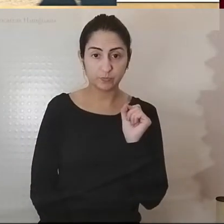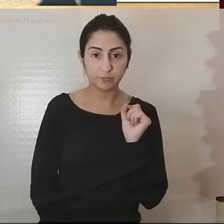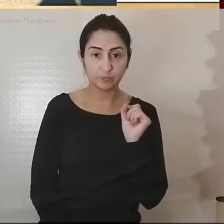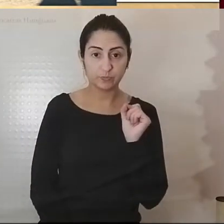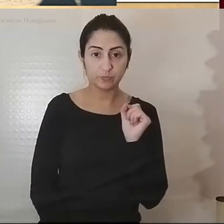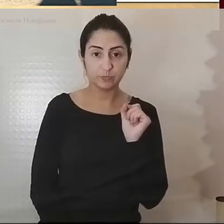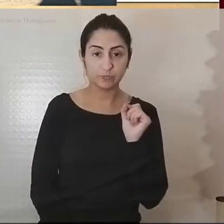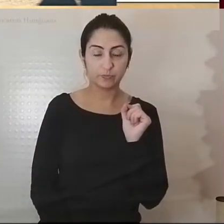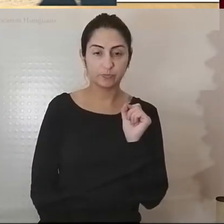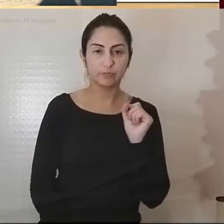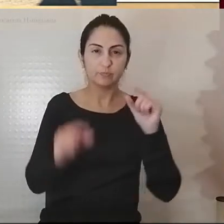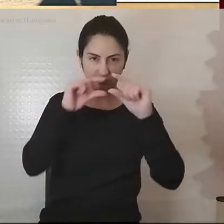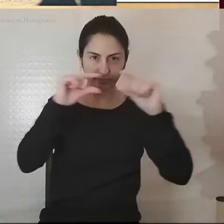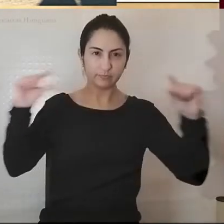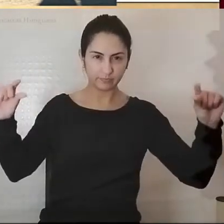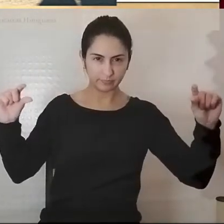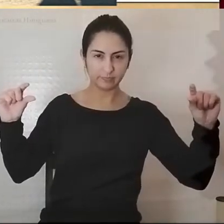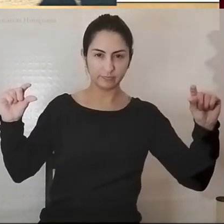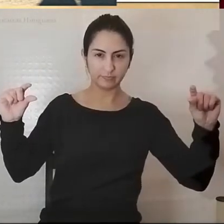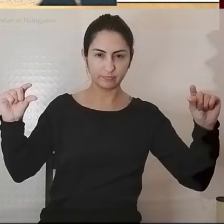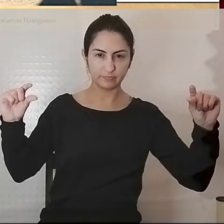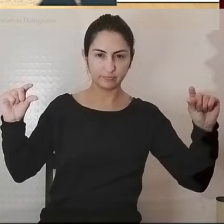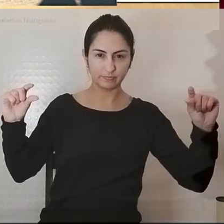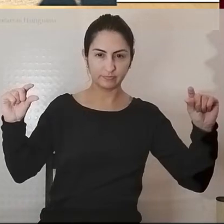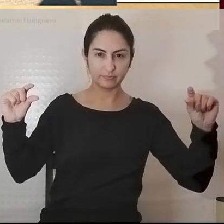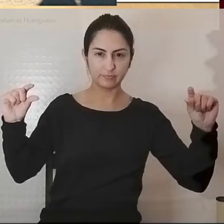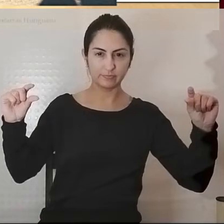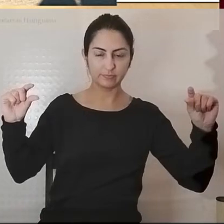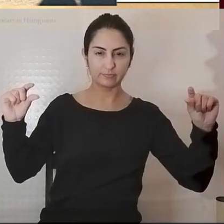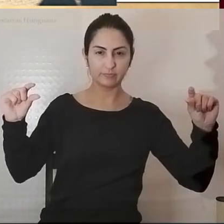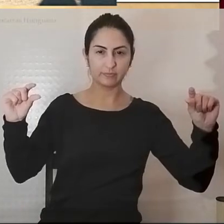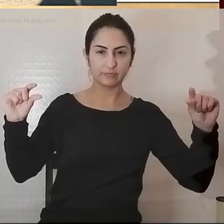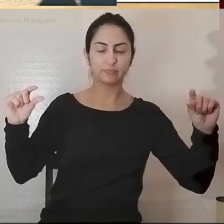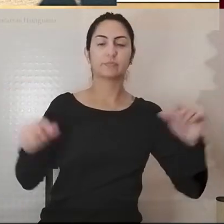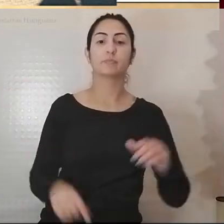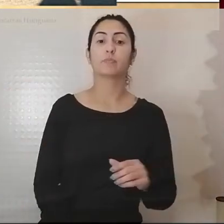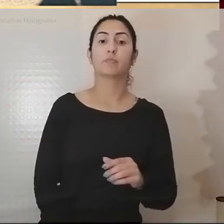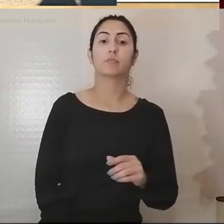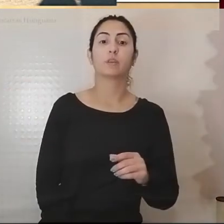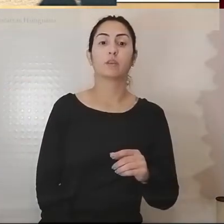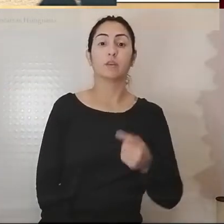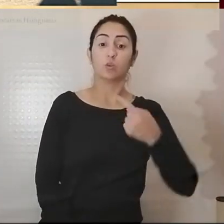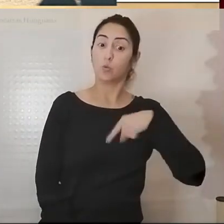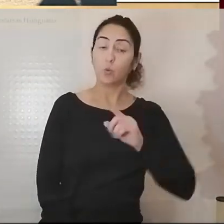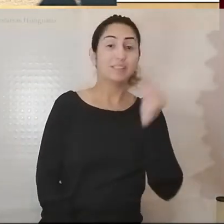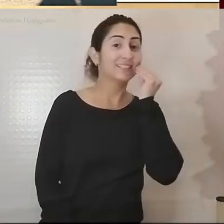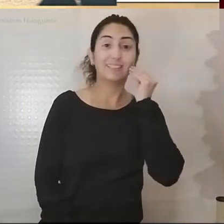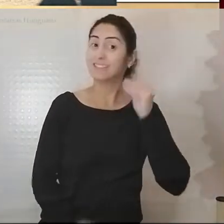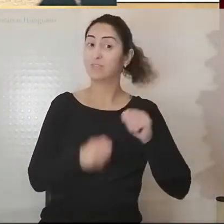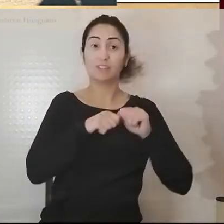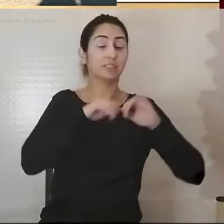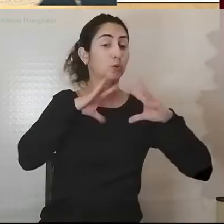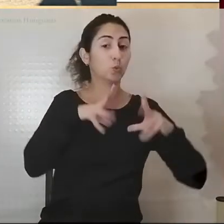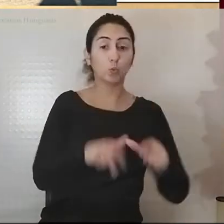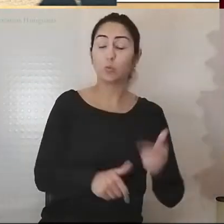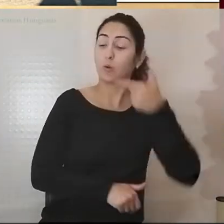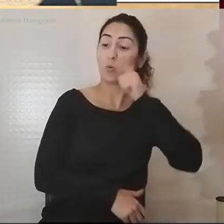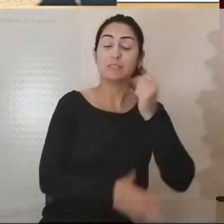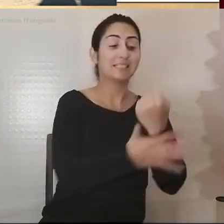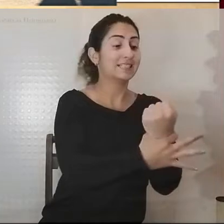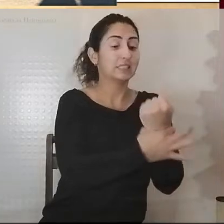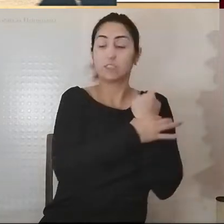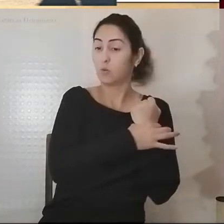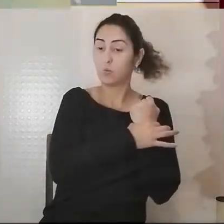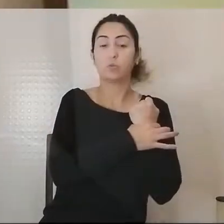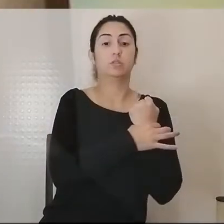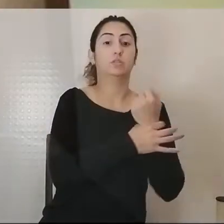fim da citação, mas abro de novo, dizendo que estamos a fazer de tudo para repor a segurança e permitir